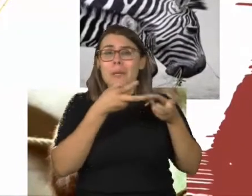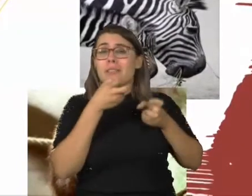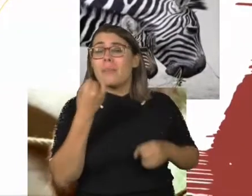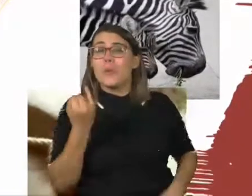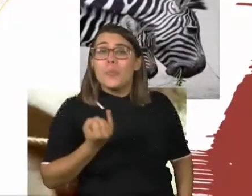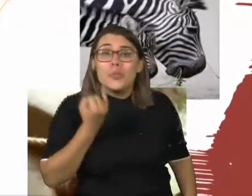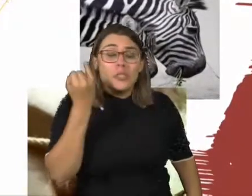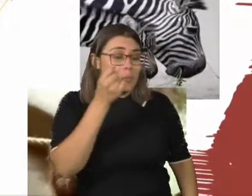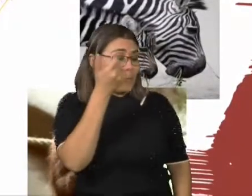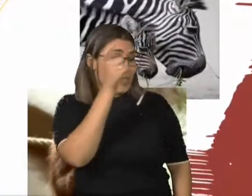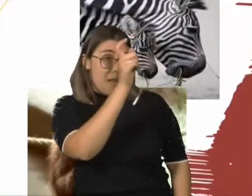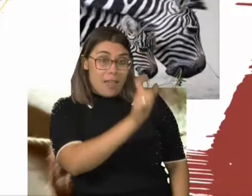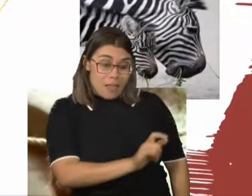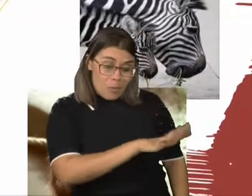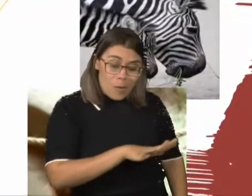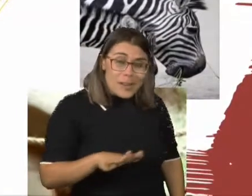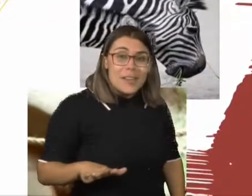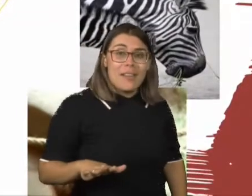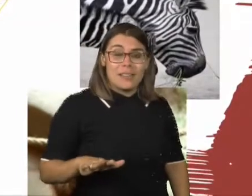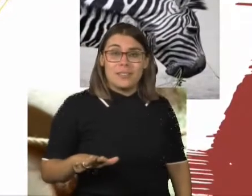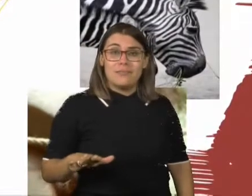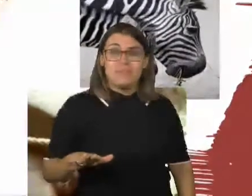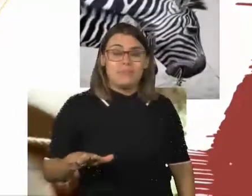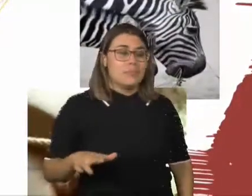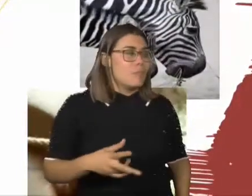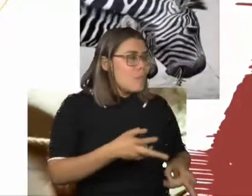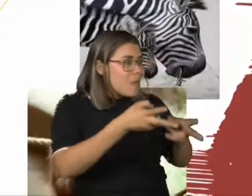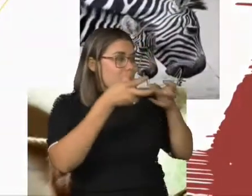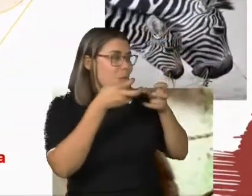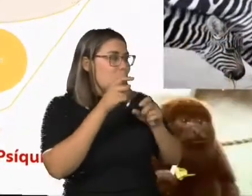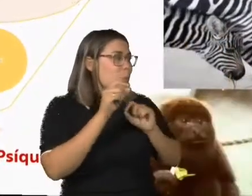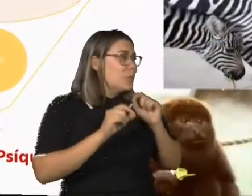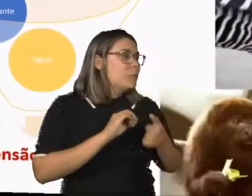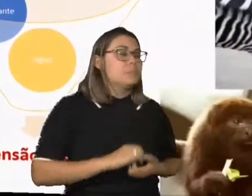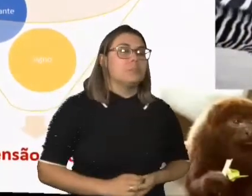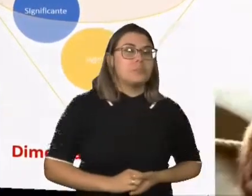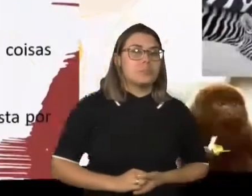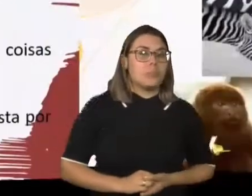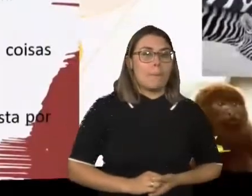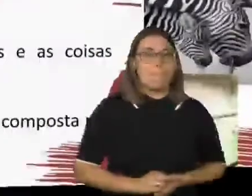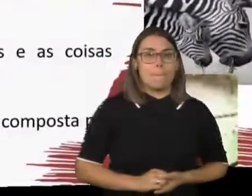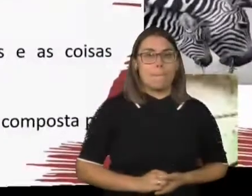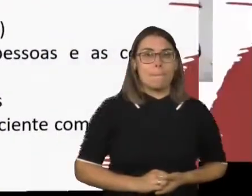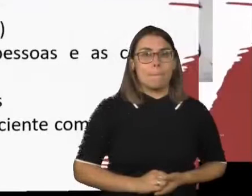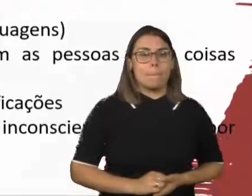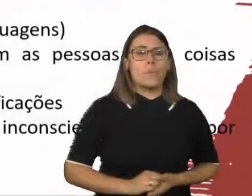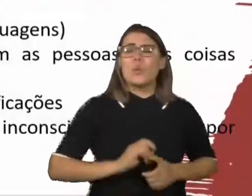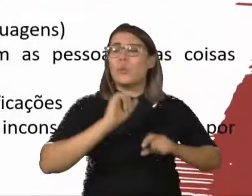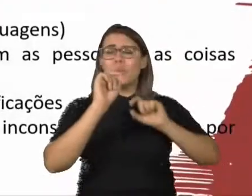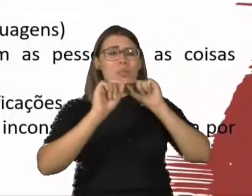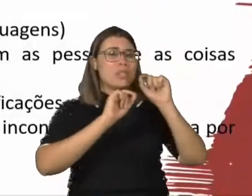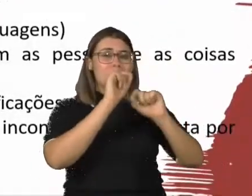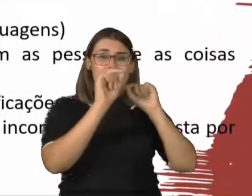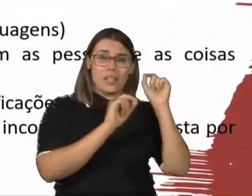criança ainda tão pequena. E isso vai ser questionado. Mas vamos caminhar um pouco, porque lá na frente eu falo mais disso. Bom, e o que é, então,